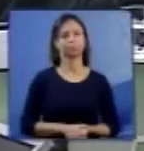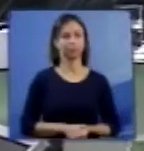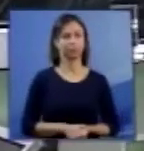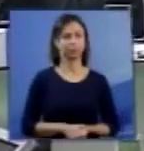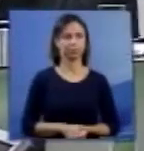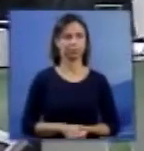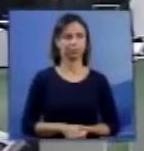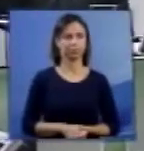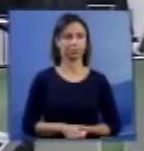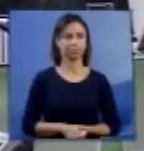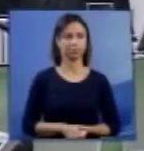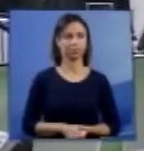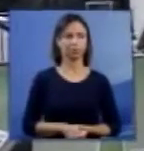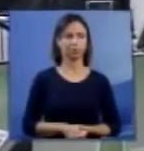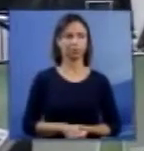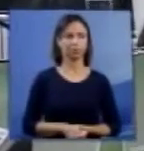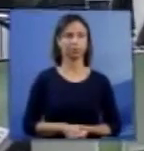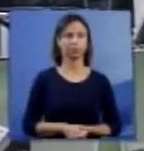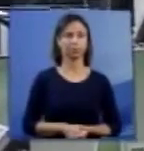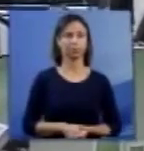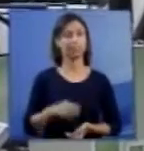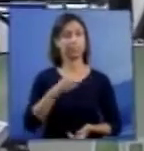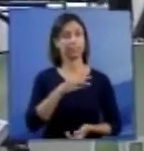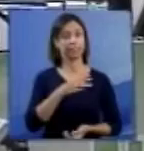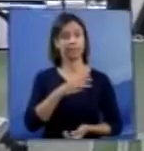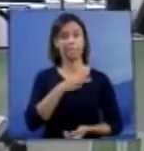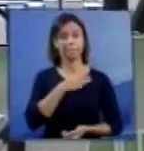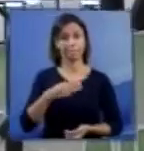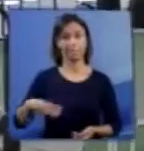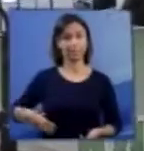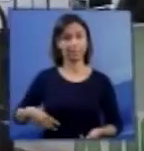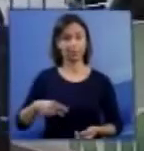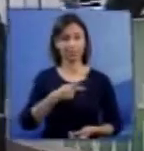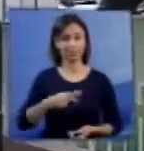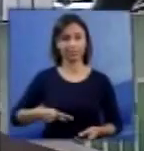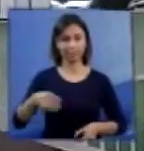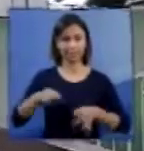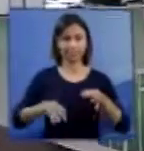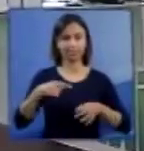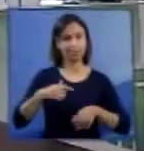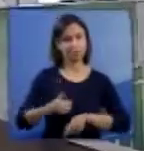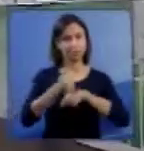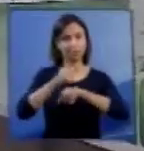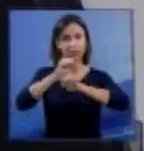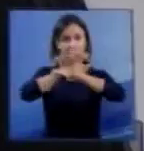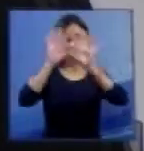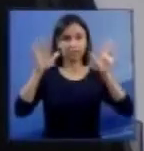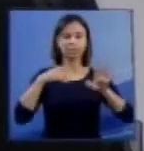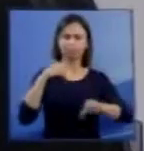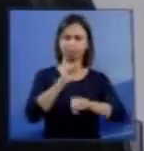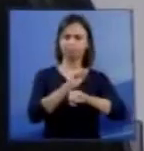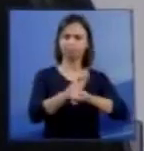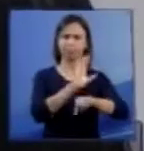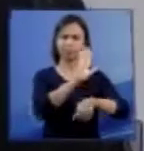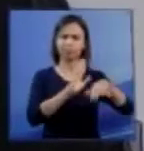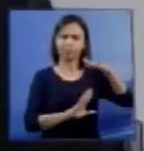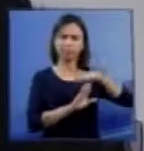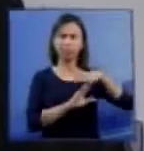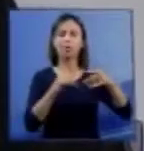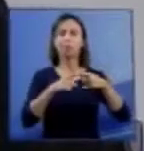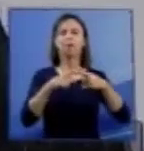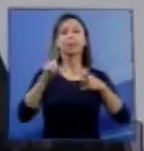Muito embora creia que esse tema será melhor esclarecido quando ouvirmos o segmento